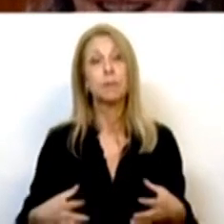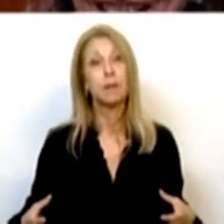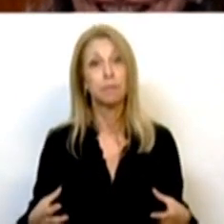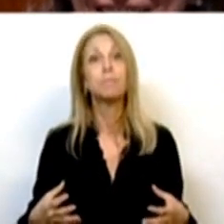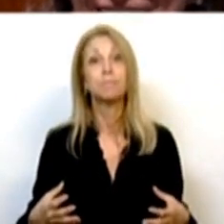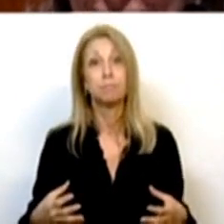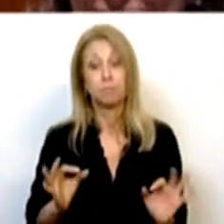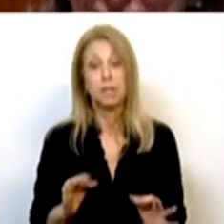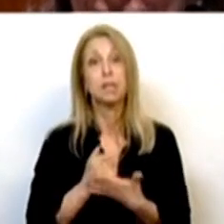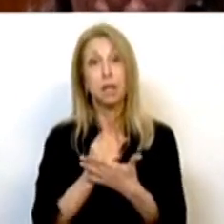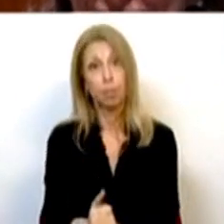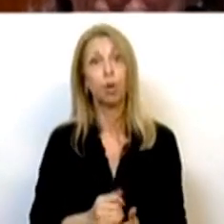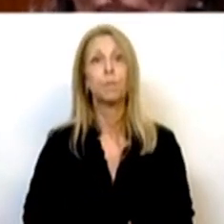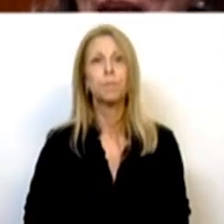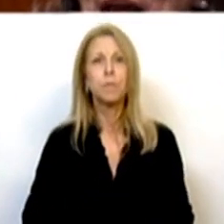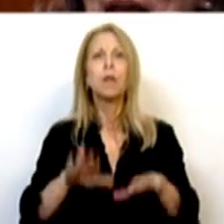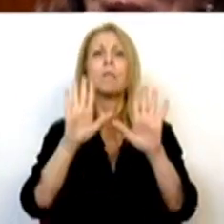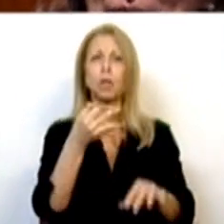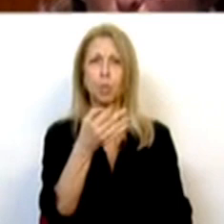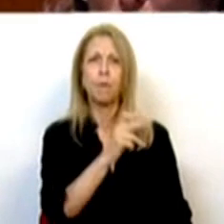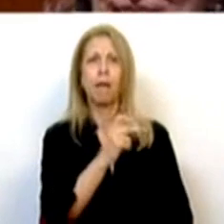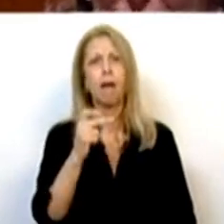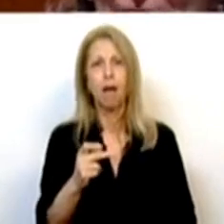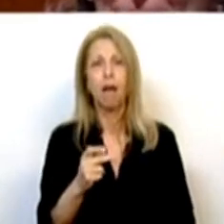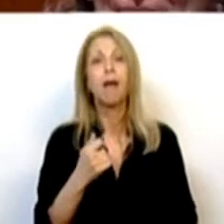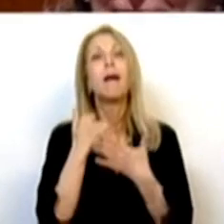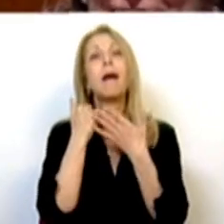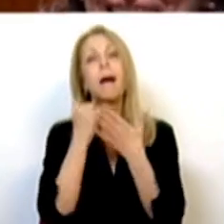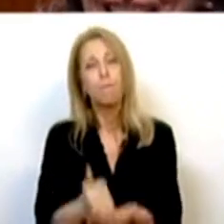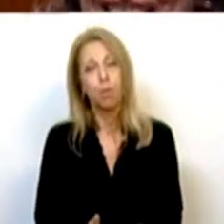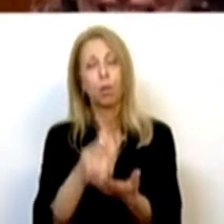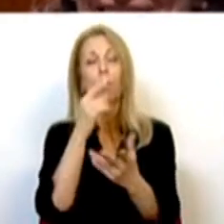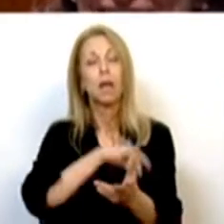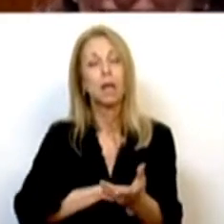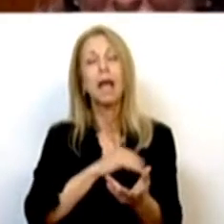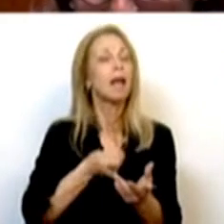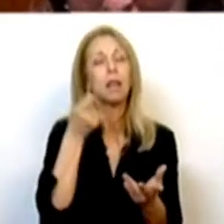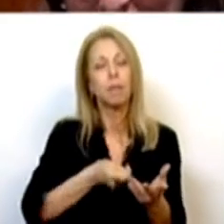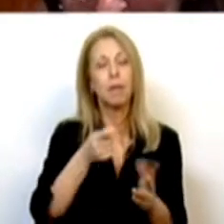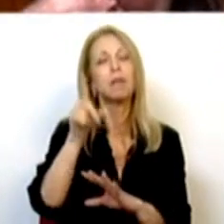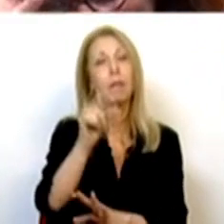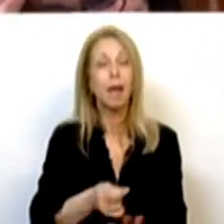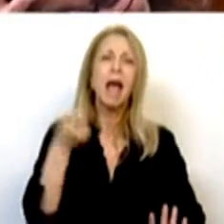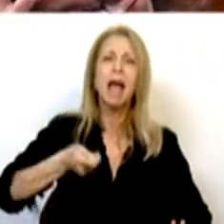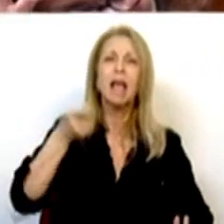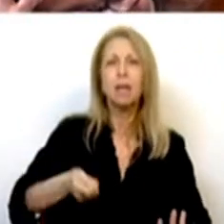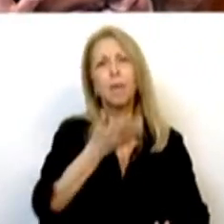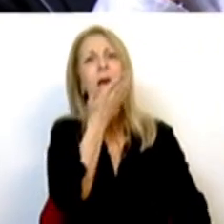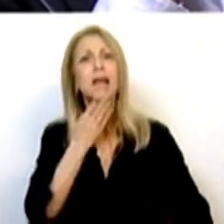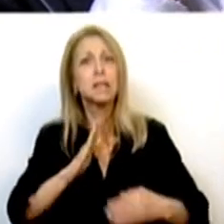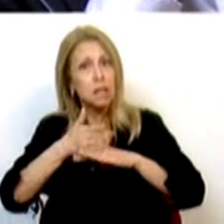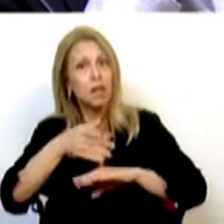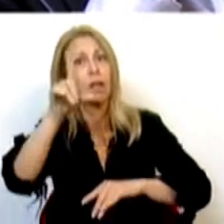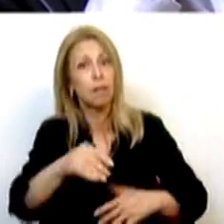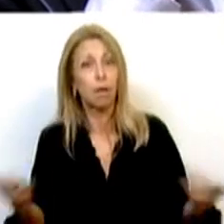precisam deste apoio. Mas no PAA também teve no Programa de Apoio ao Arrendamento também, no Arrendamento Acessível também. Srs. Deputados,